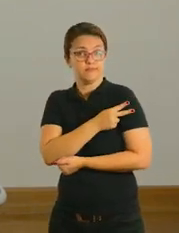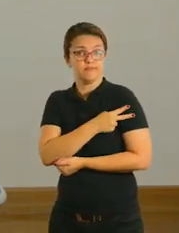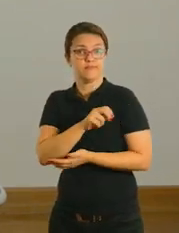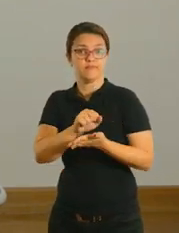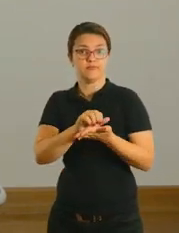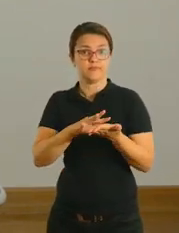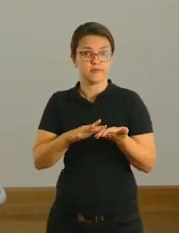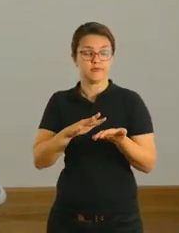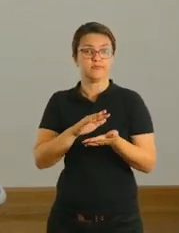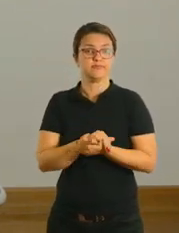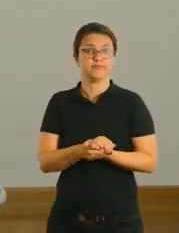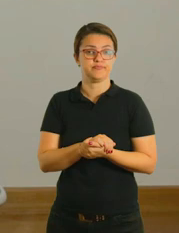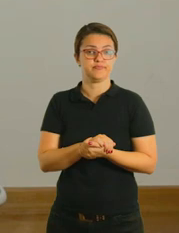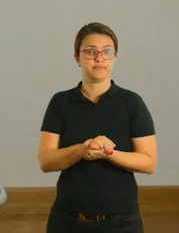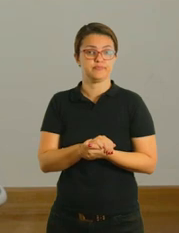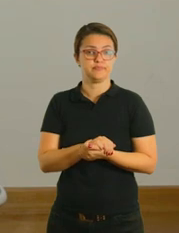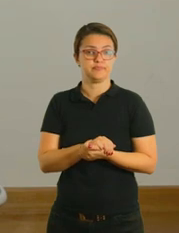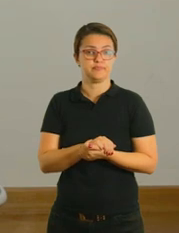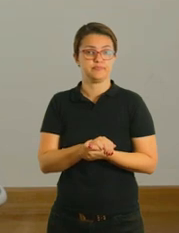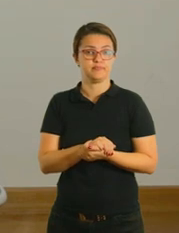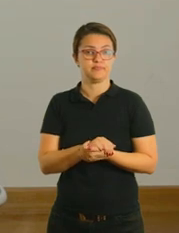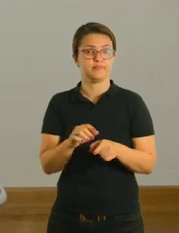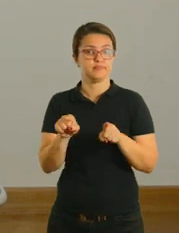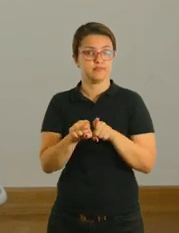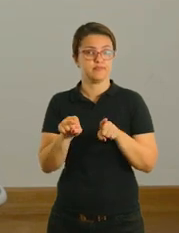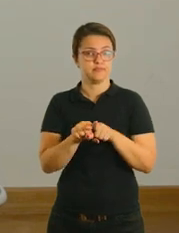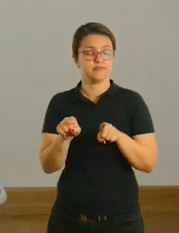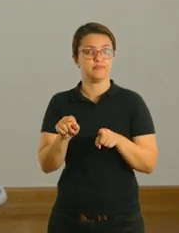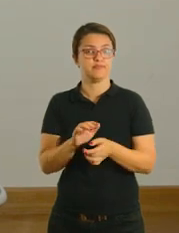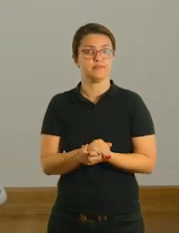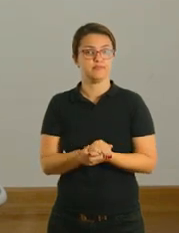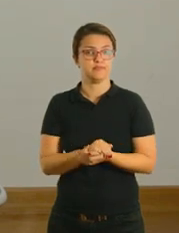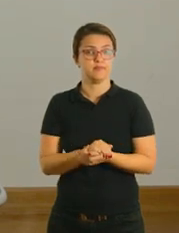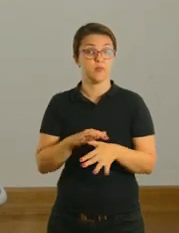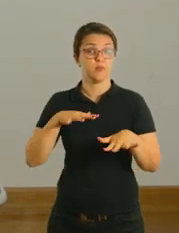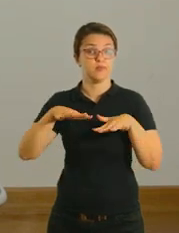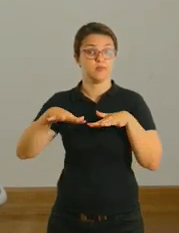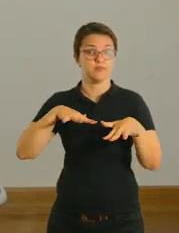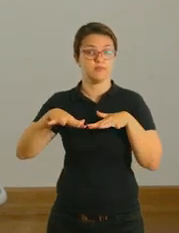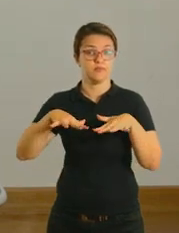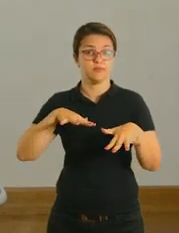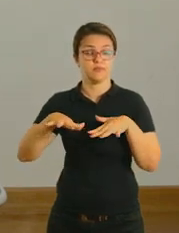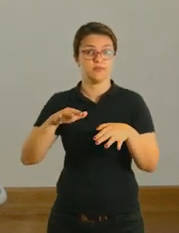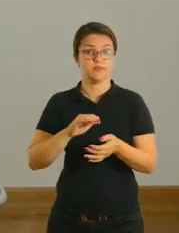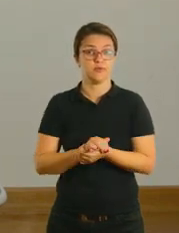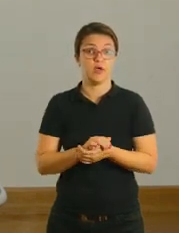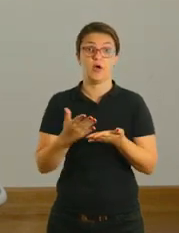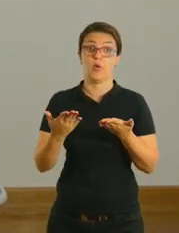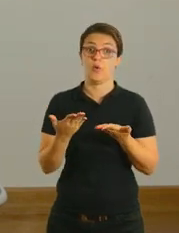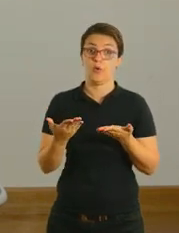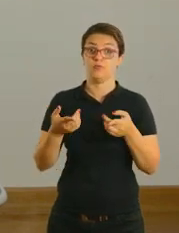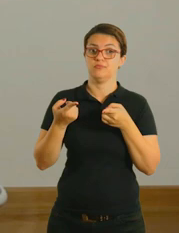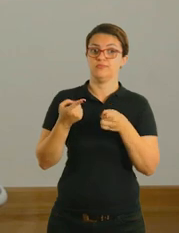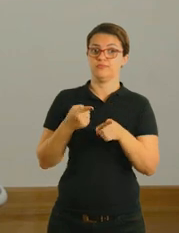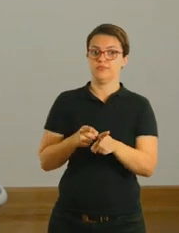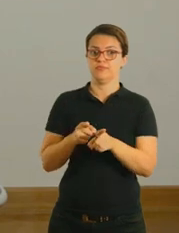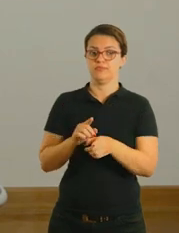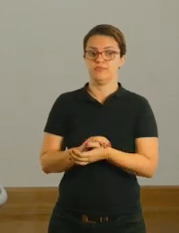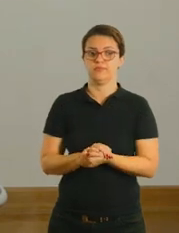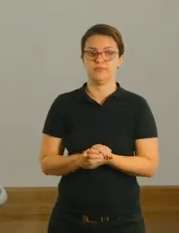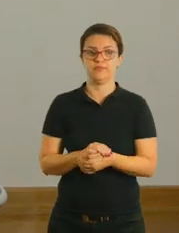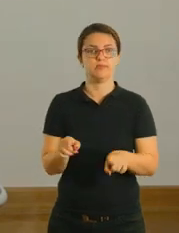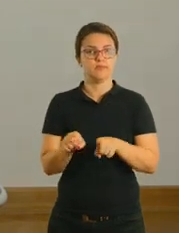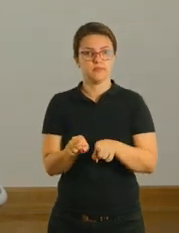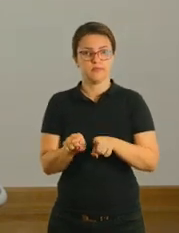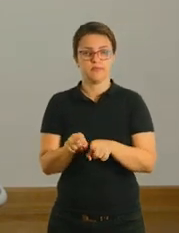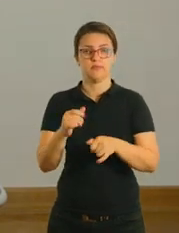para a turma do segundo ano com a atividade de hoje? A turma do segundo ano também vamos trabalhar com os movimentos. Só que agora tem um desafio.